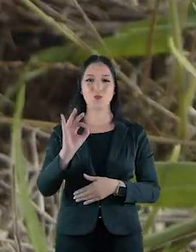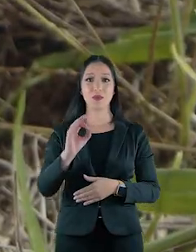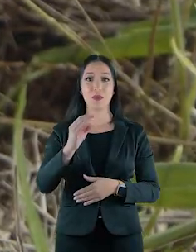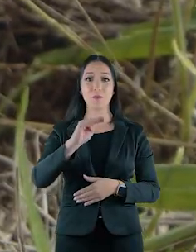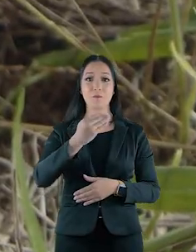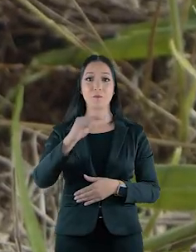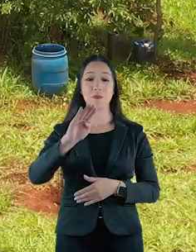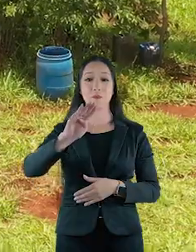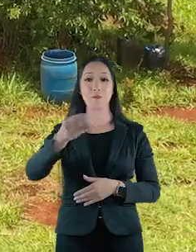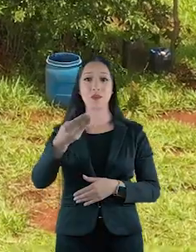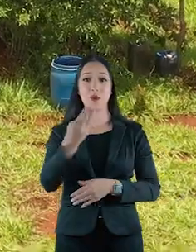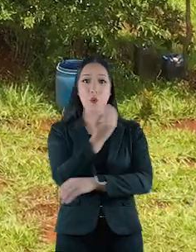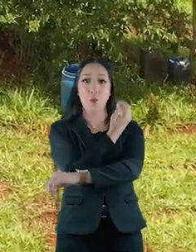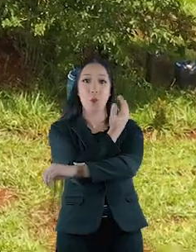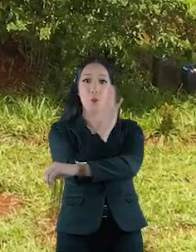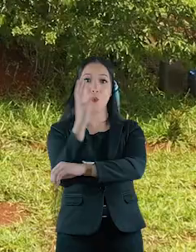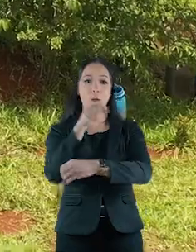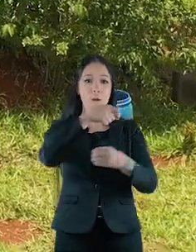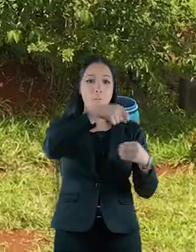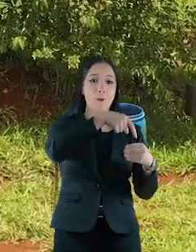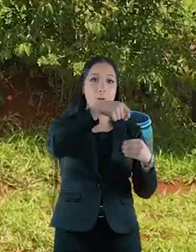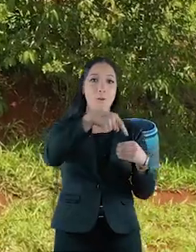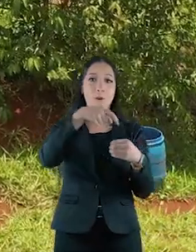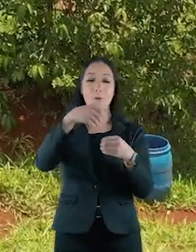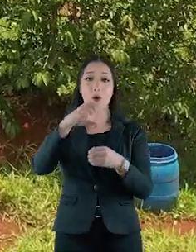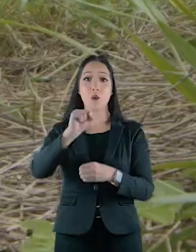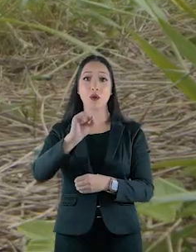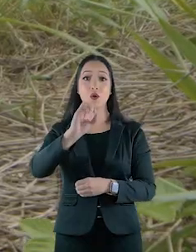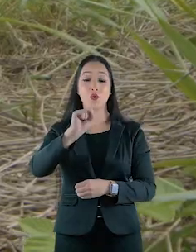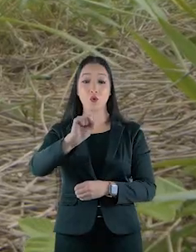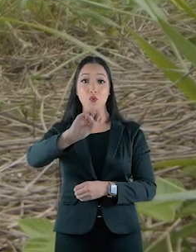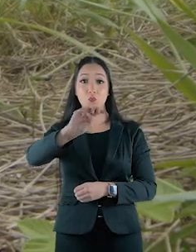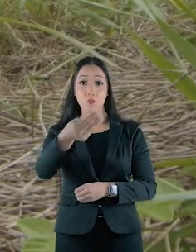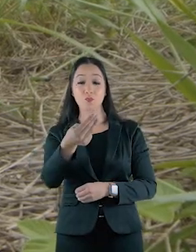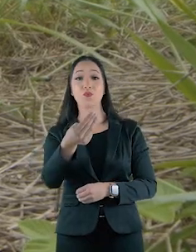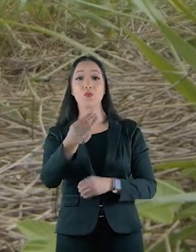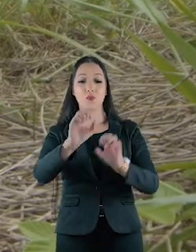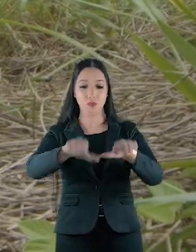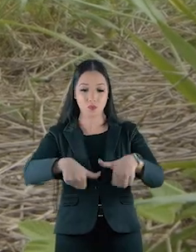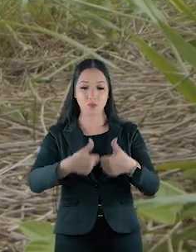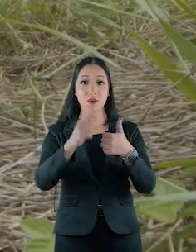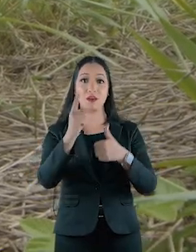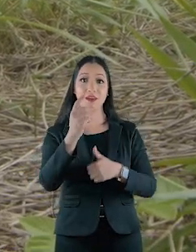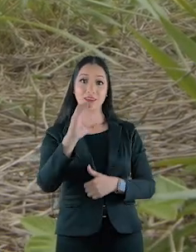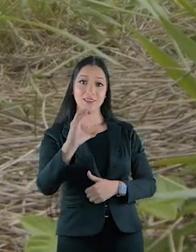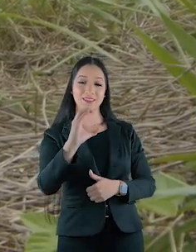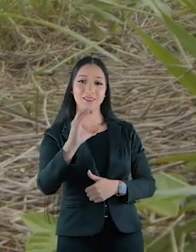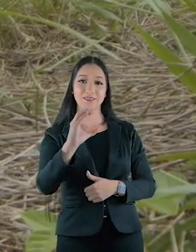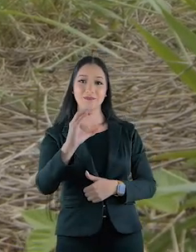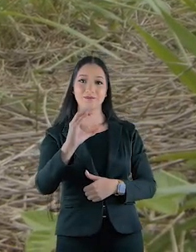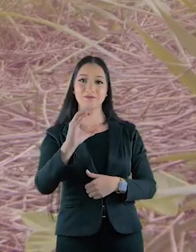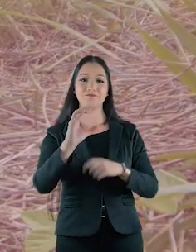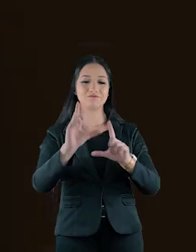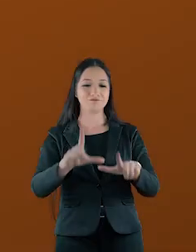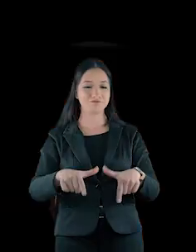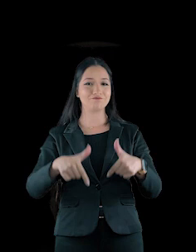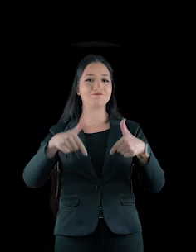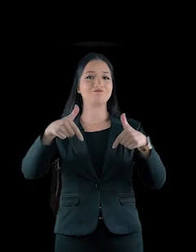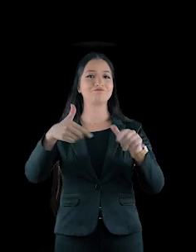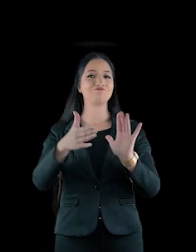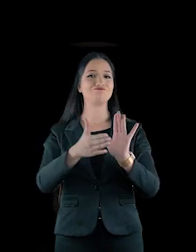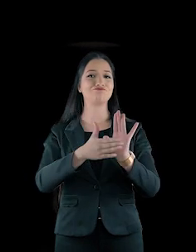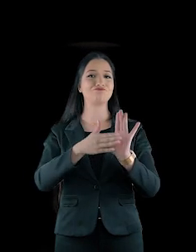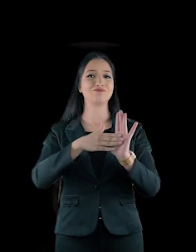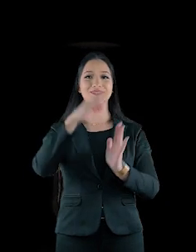qualquer custo. Meio milhão de árvores nativas foram plantadas, com quase 8 mil hectares recuperados. Uma